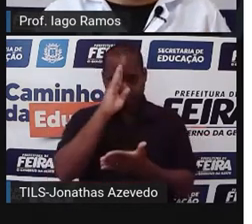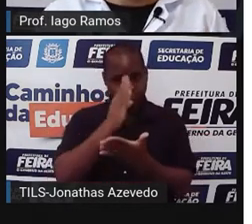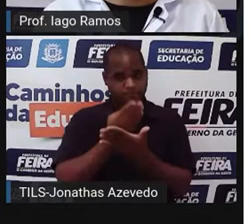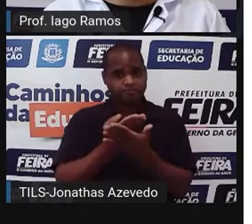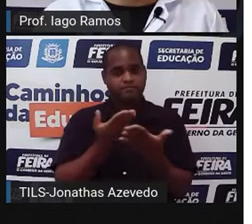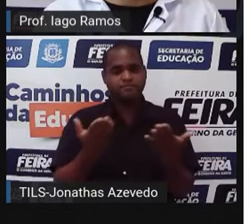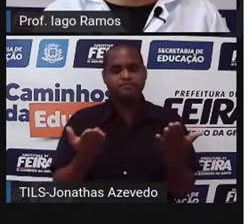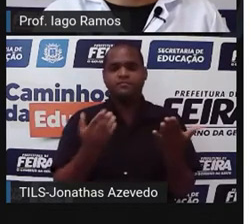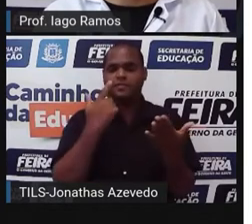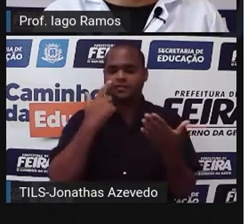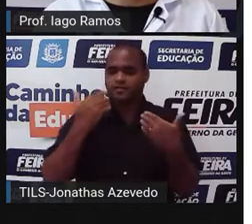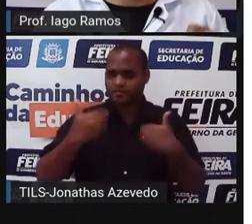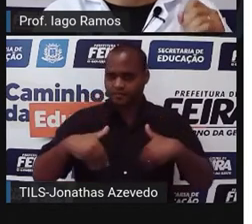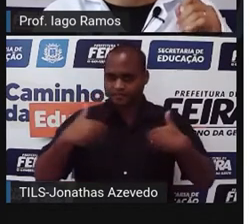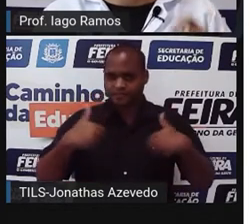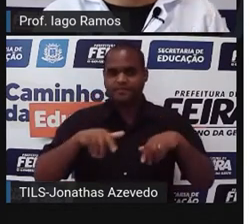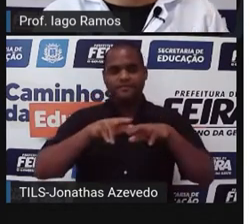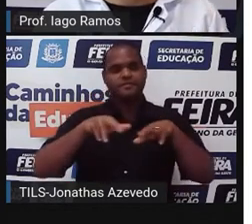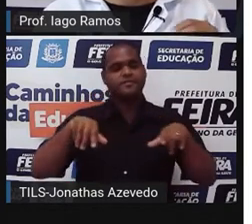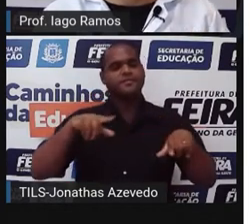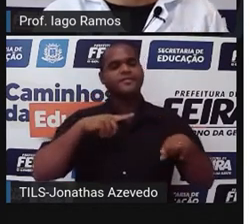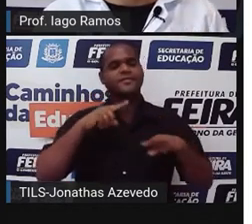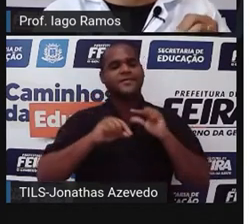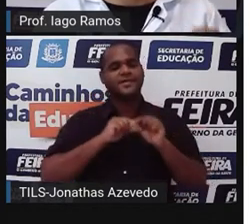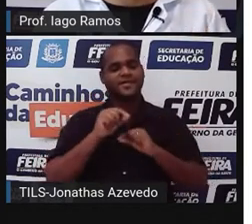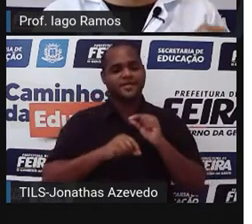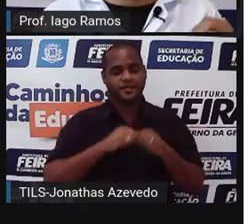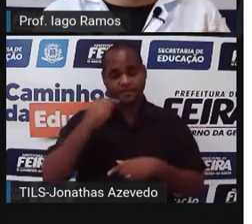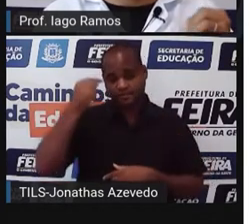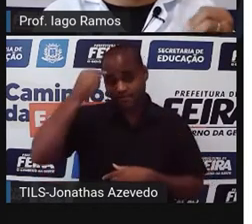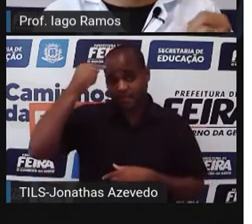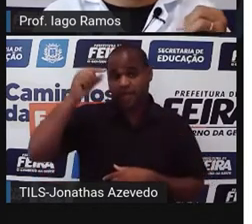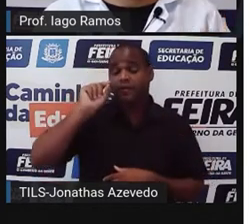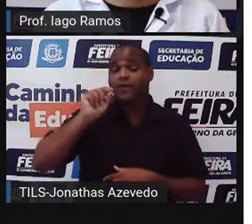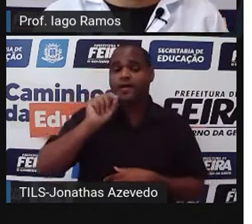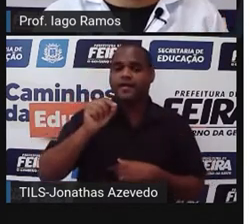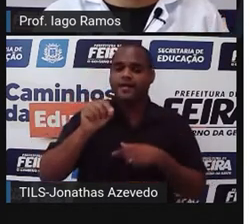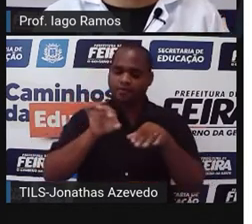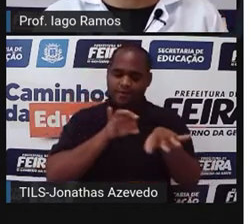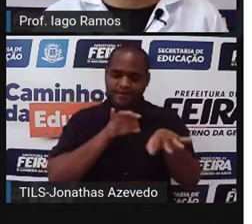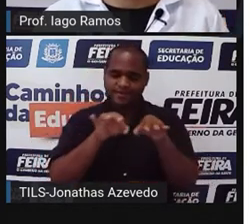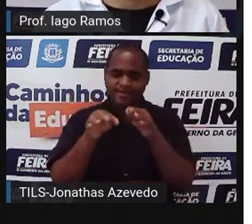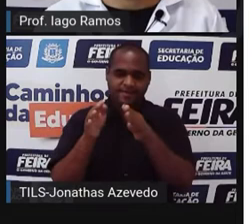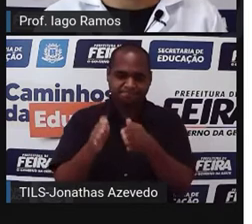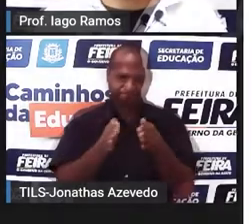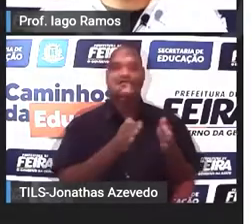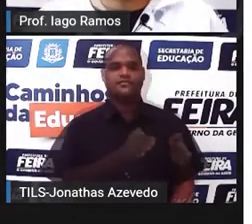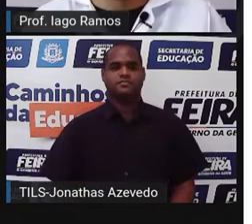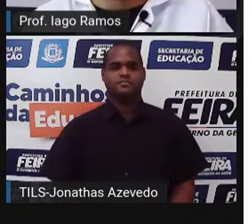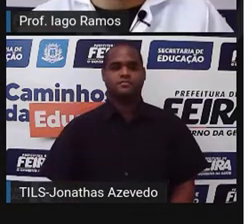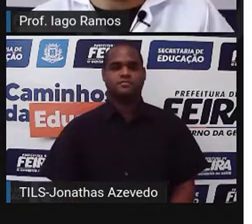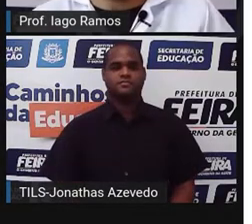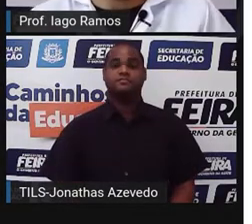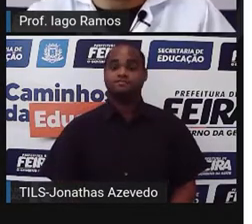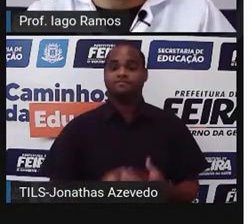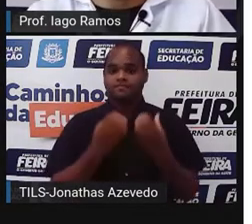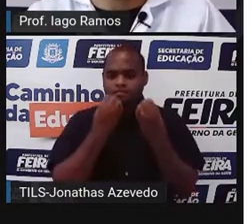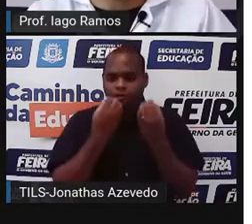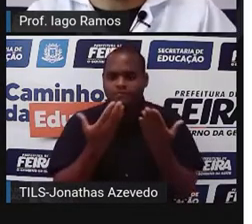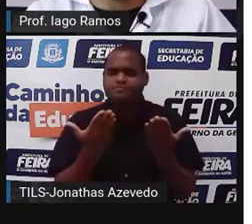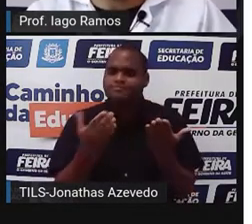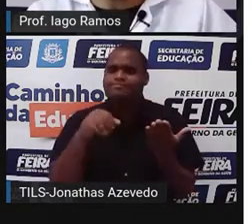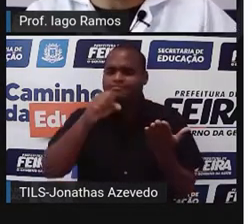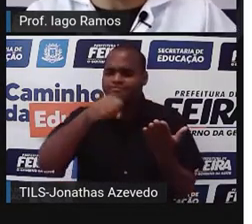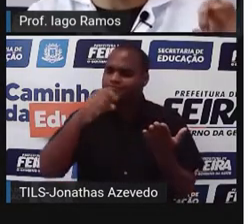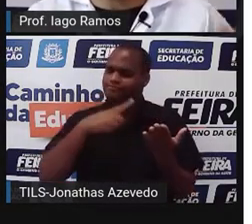que com esses testezinhos a gente tem uma ideia do quanto a gente é uma pessoa organizada. Bom, então